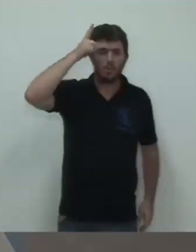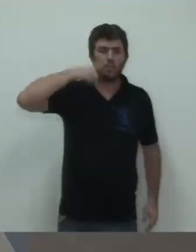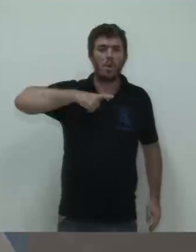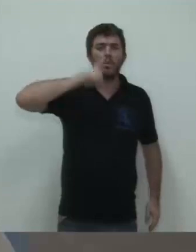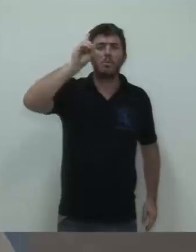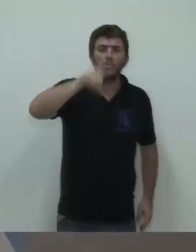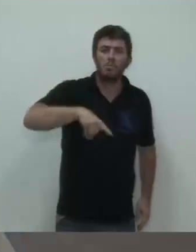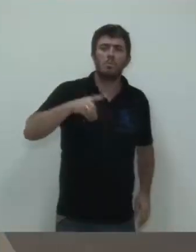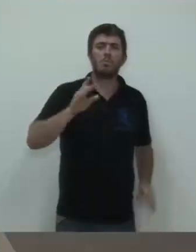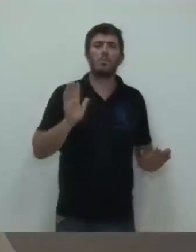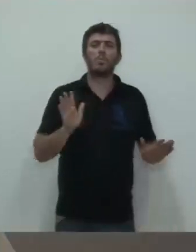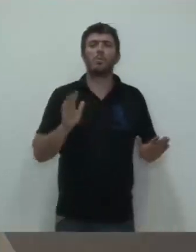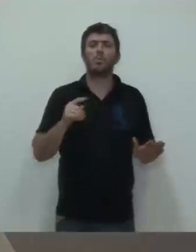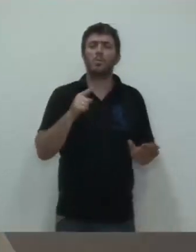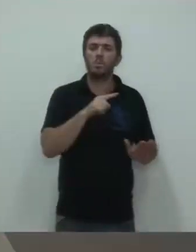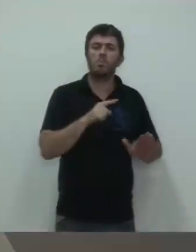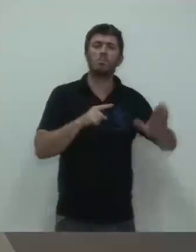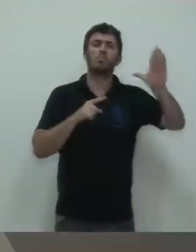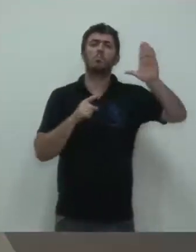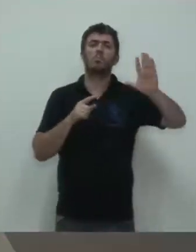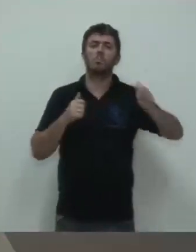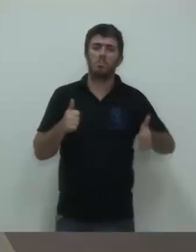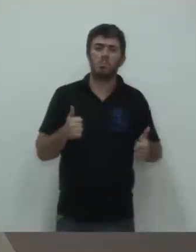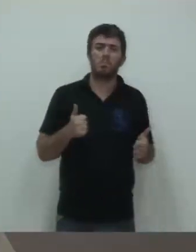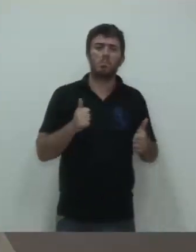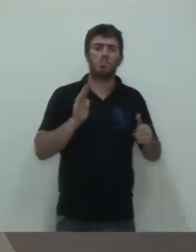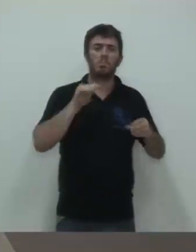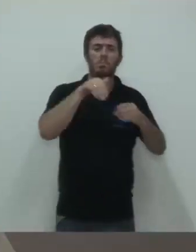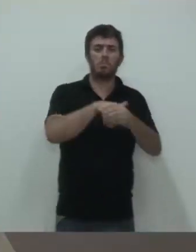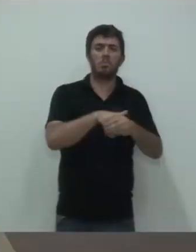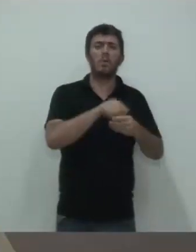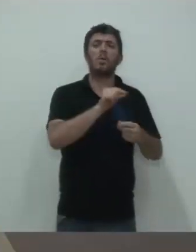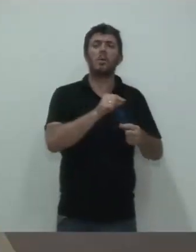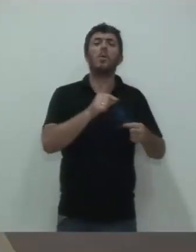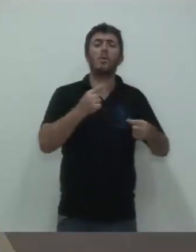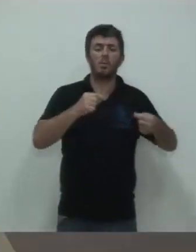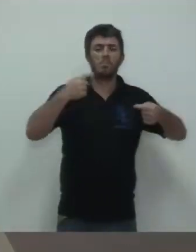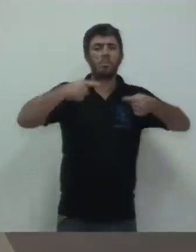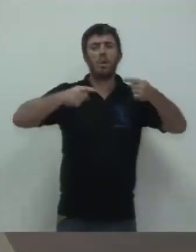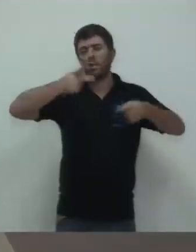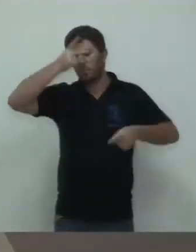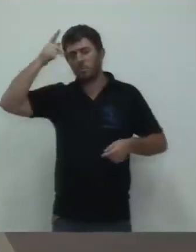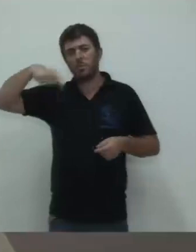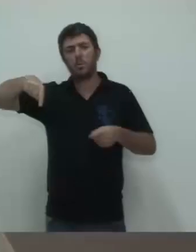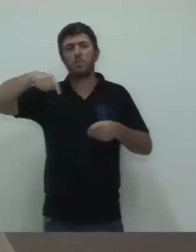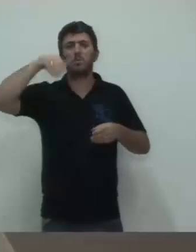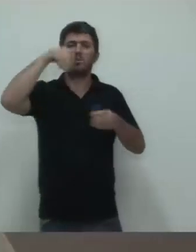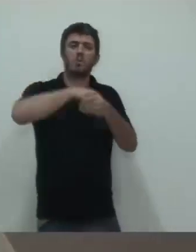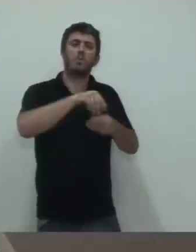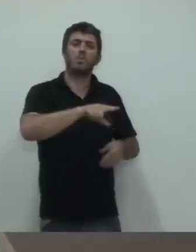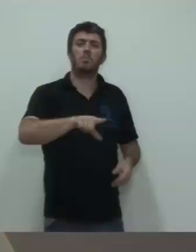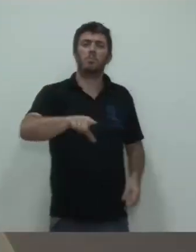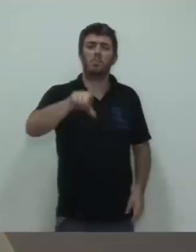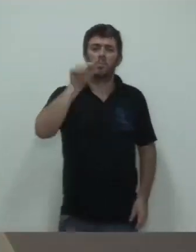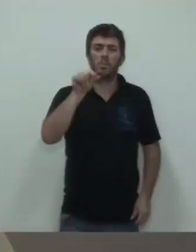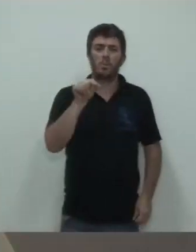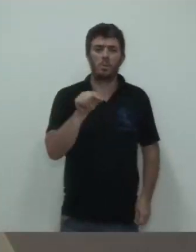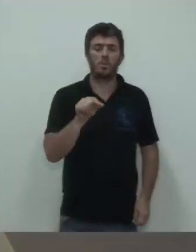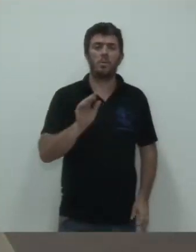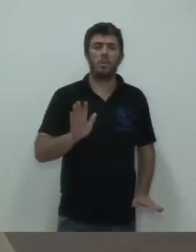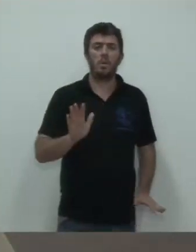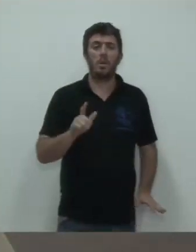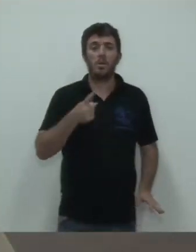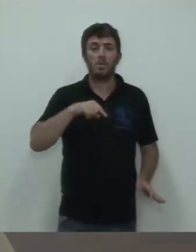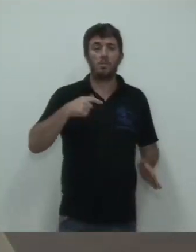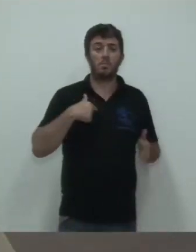está previsto no regulamento, todos têm o direito de concorrer e a população vota e escolhe. Mas acho que a gente tem que ficar todos muito